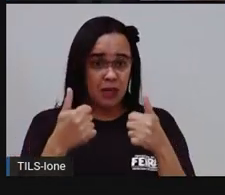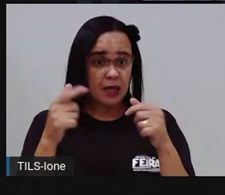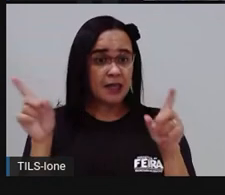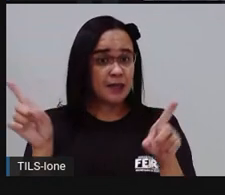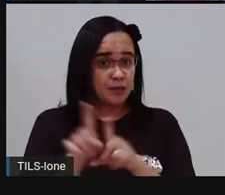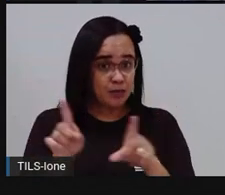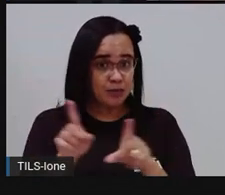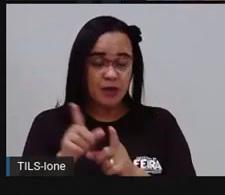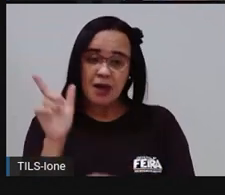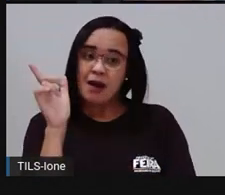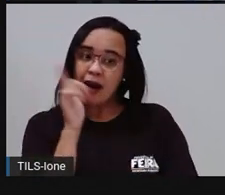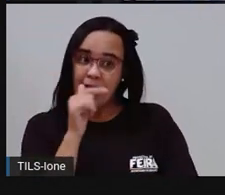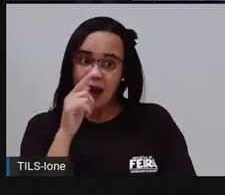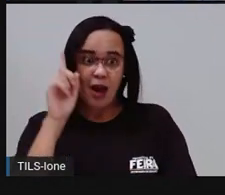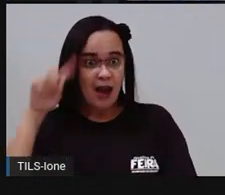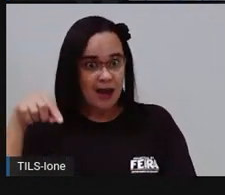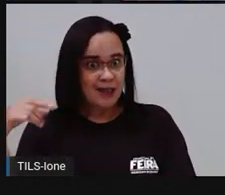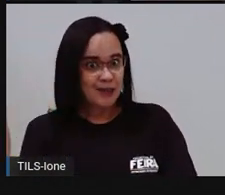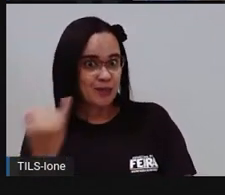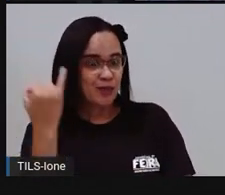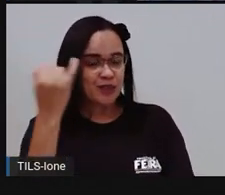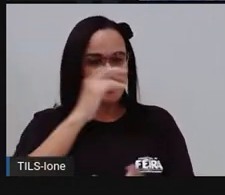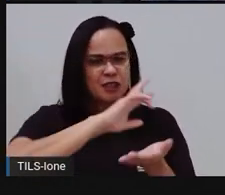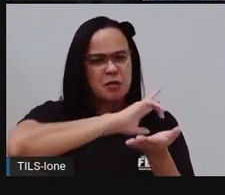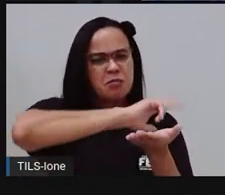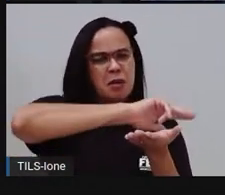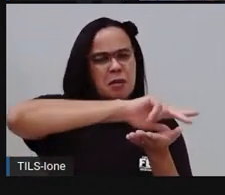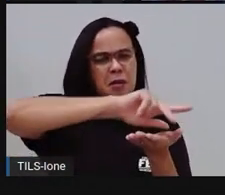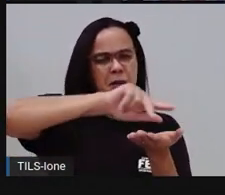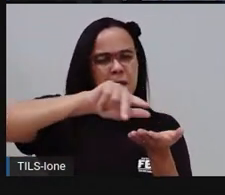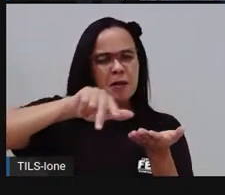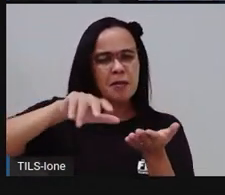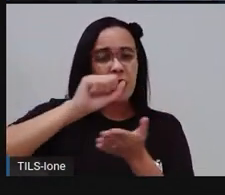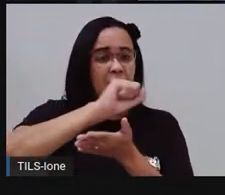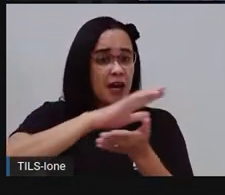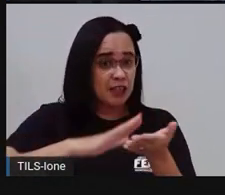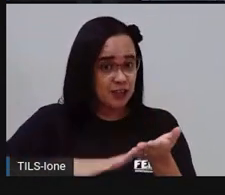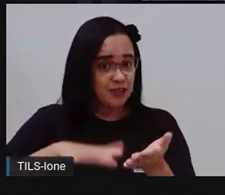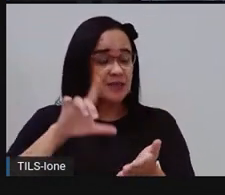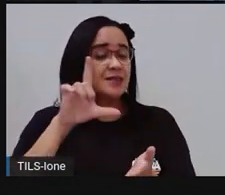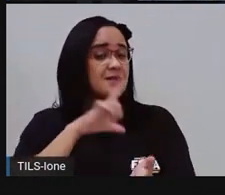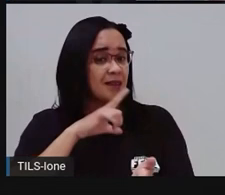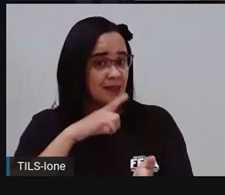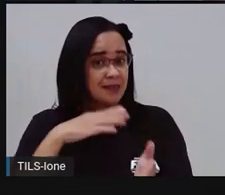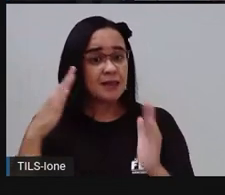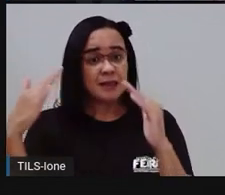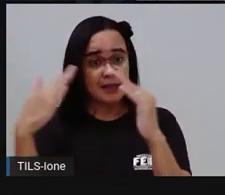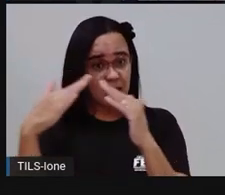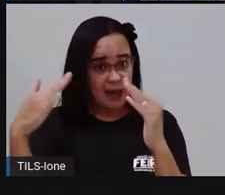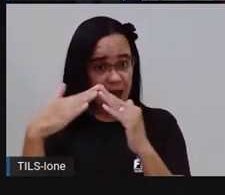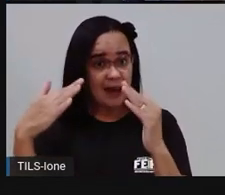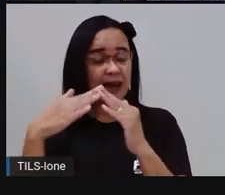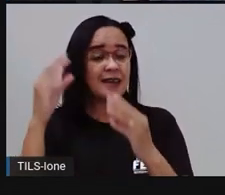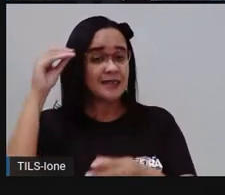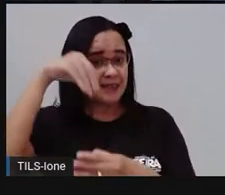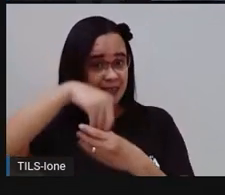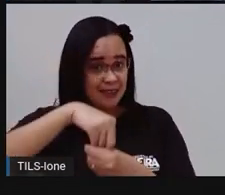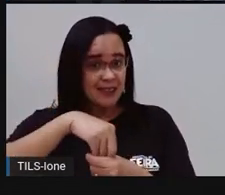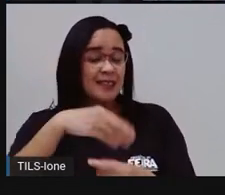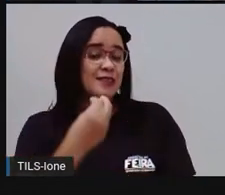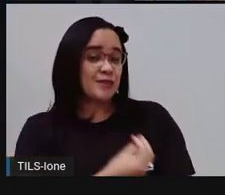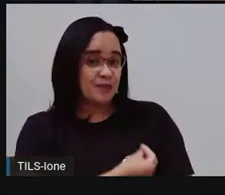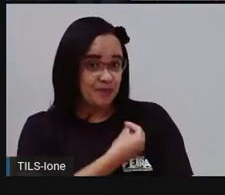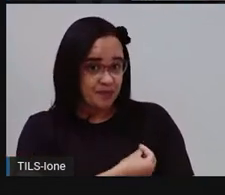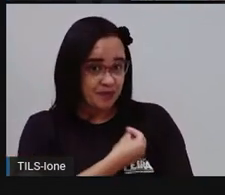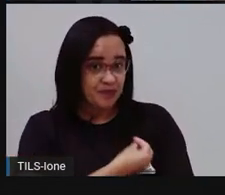atividades que nós desenvolvemos ao longo do dia, né? Entre elas os cuidados com o nosso corpo, os cuidados com a nossa casa,